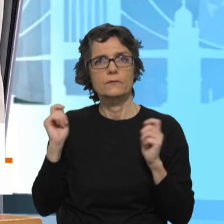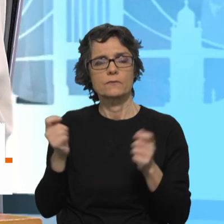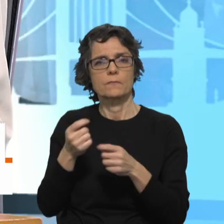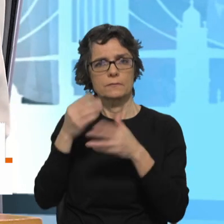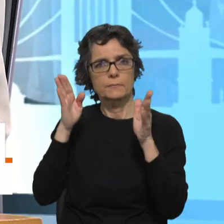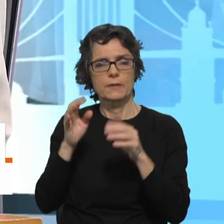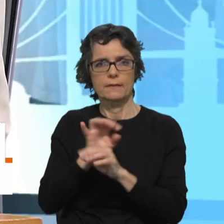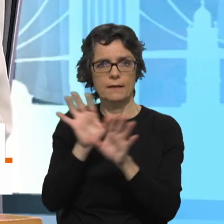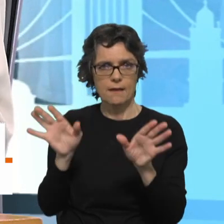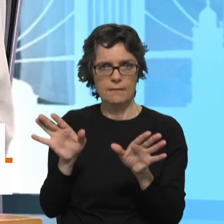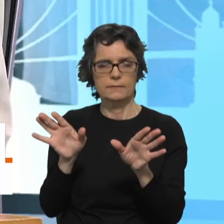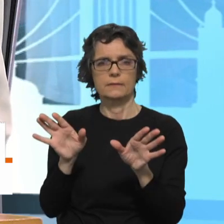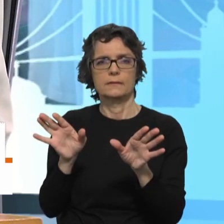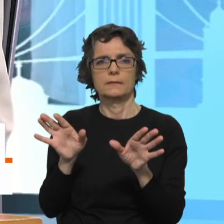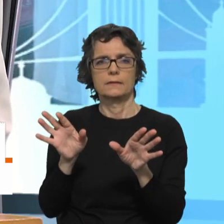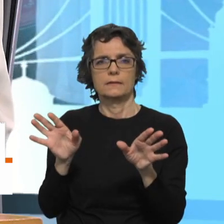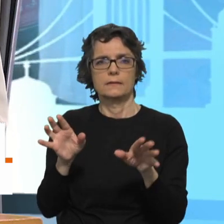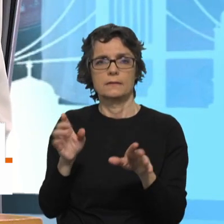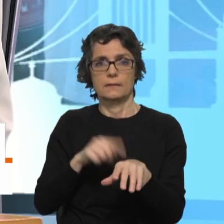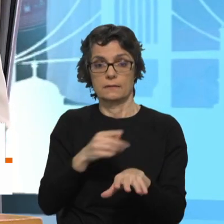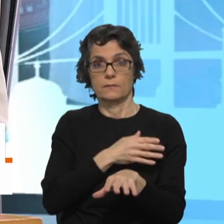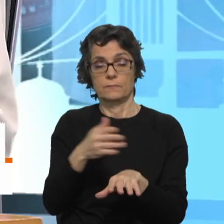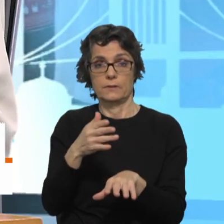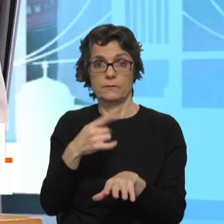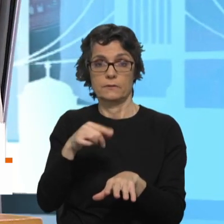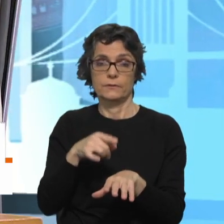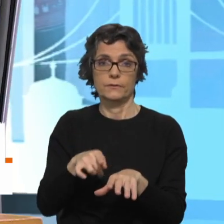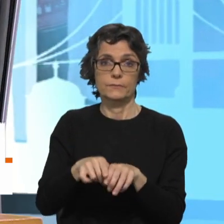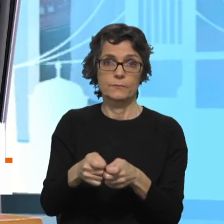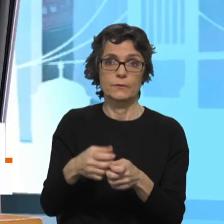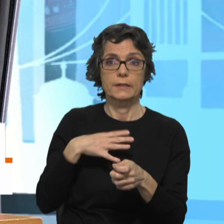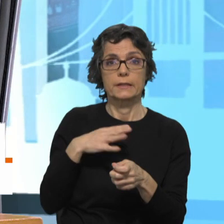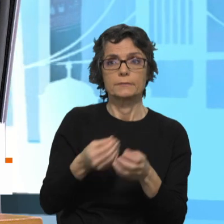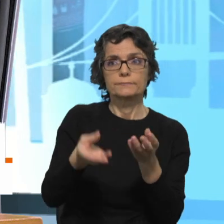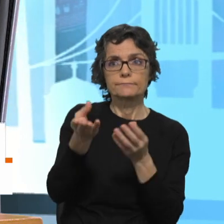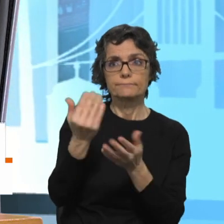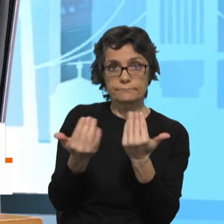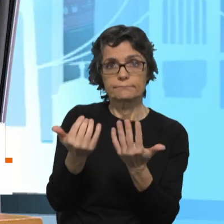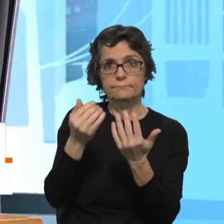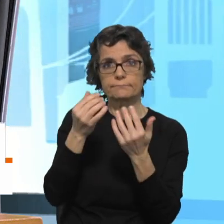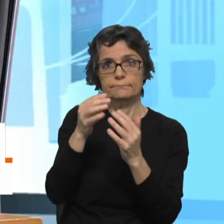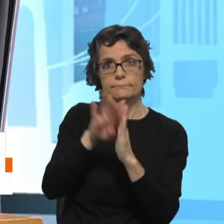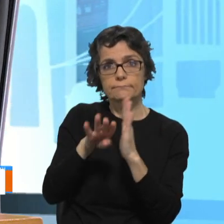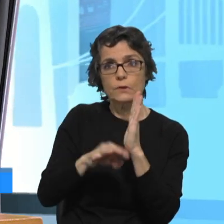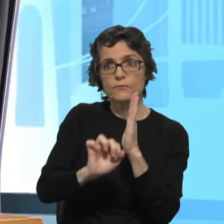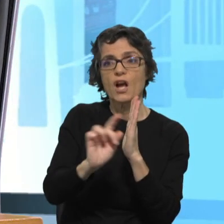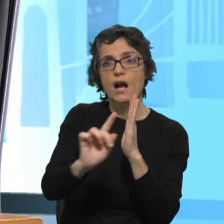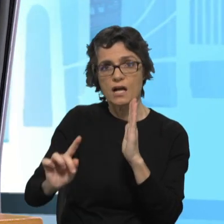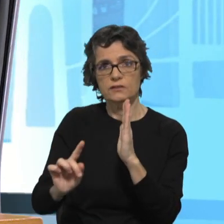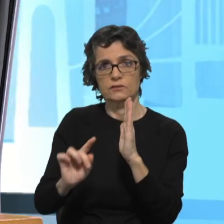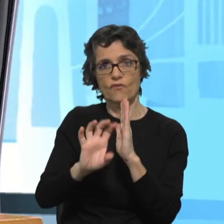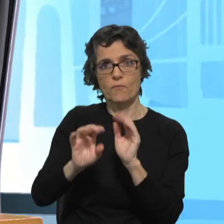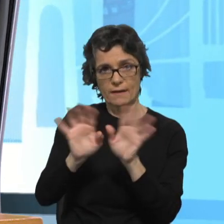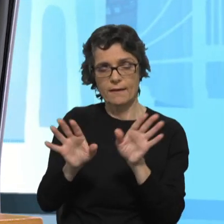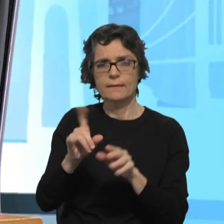portanto, acho que é uma época em que se espera dos partidos clareza e transparência nas propostas. E depois um espírito